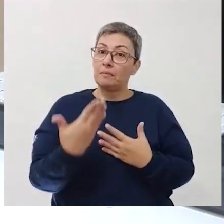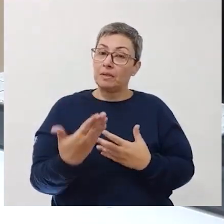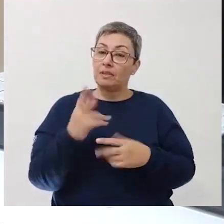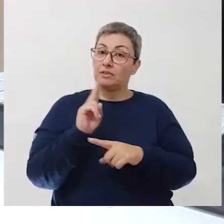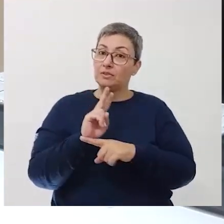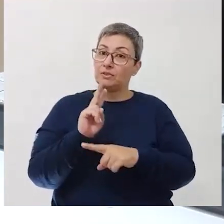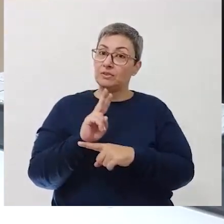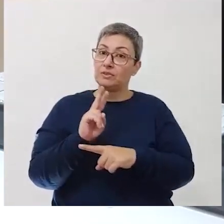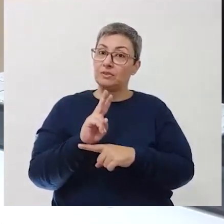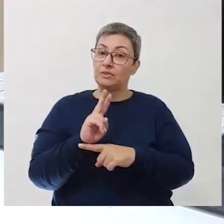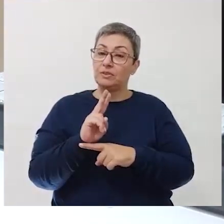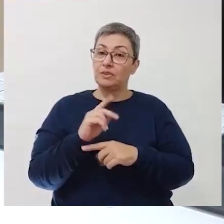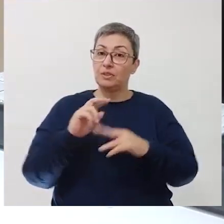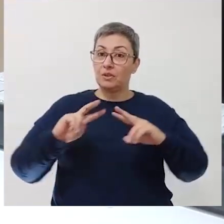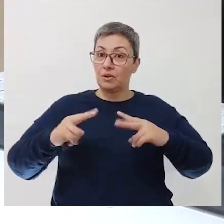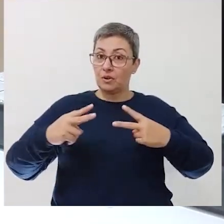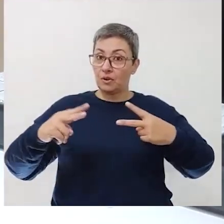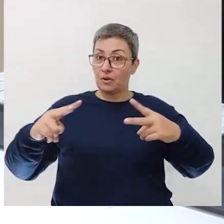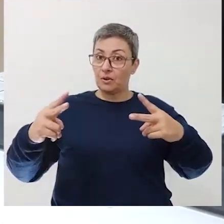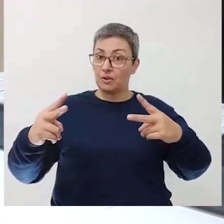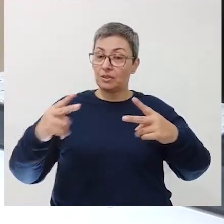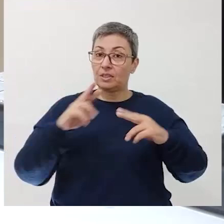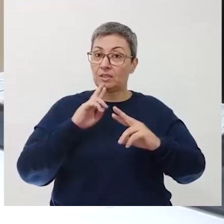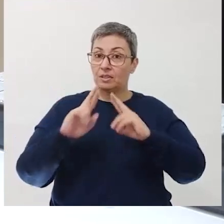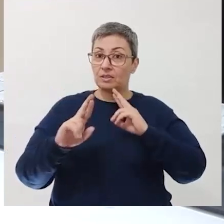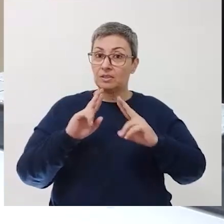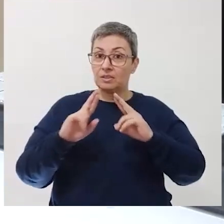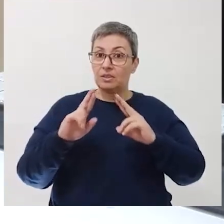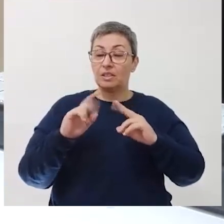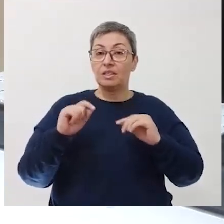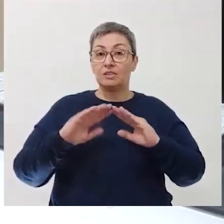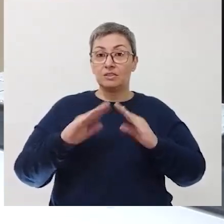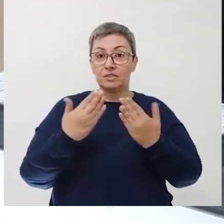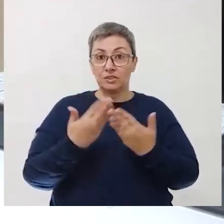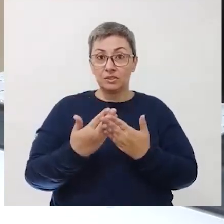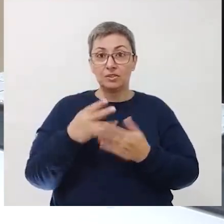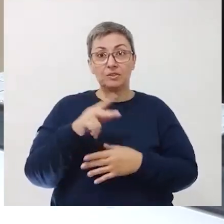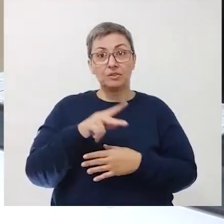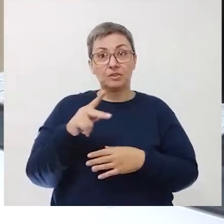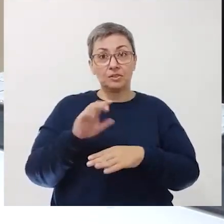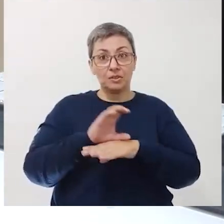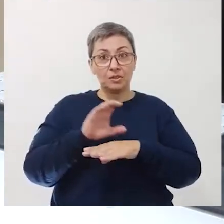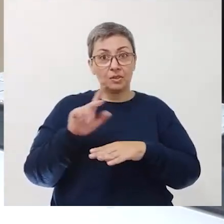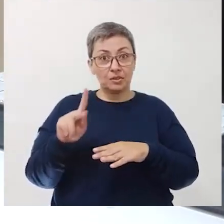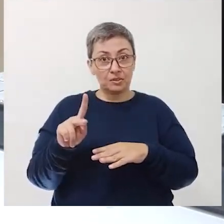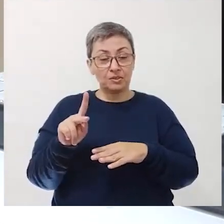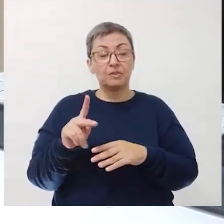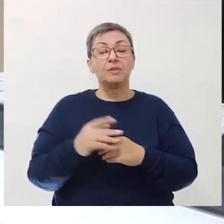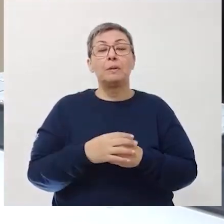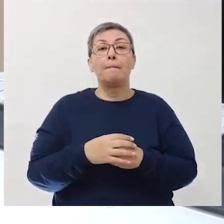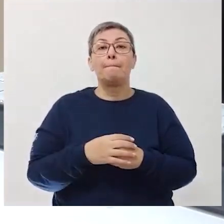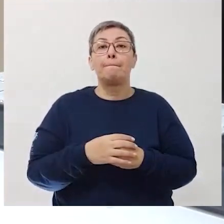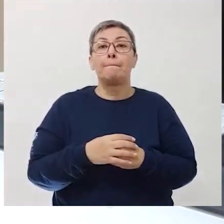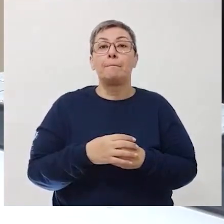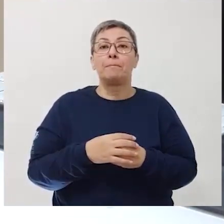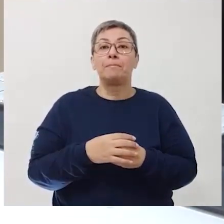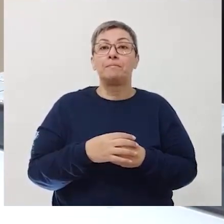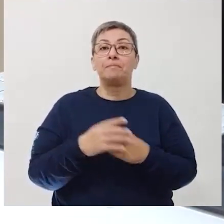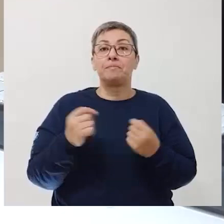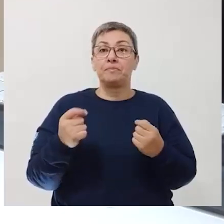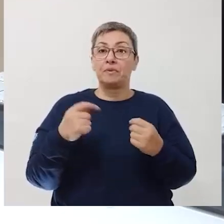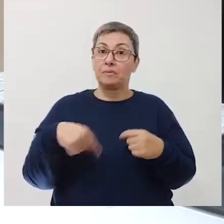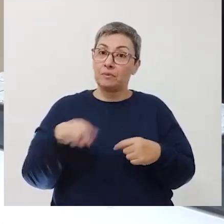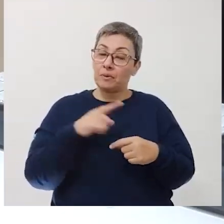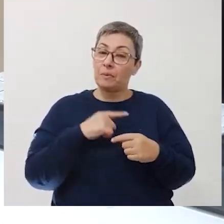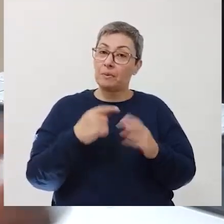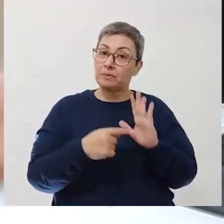Fiquem bem, se cuidem, compartilhe aí a sua resposta lá na escola com o seu coordenador, com o seu professor,